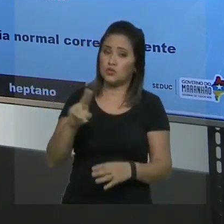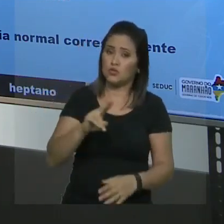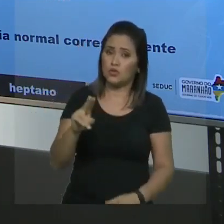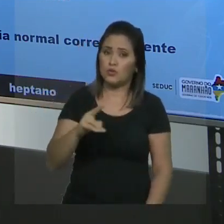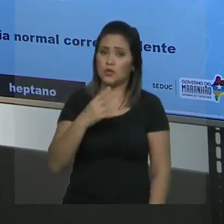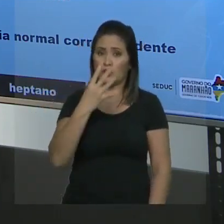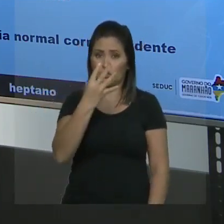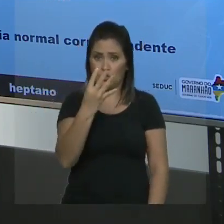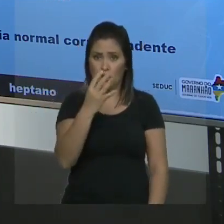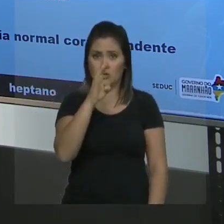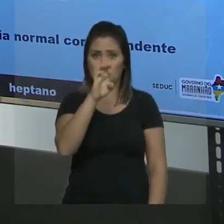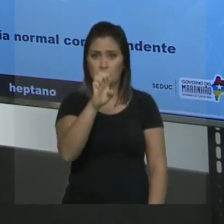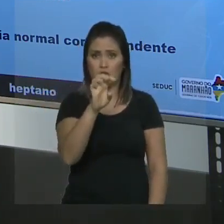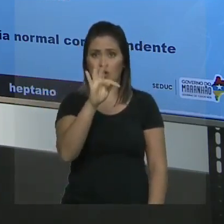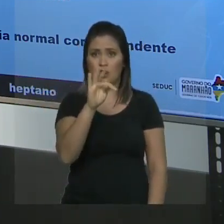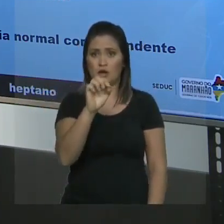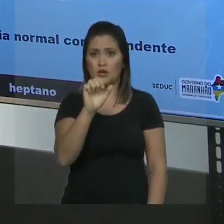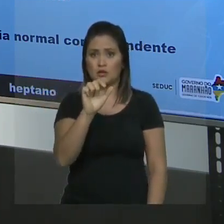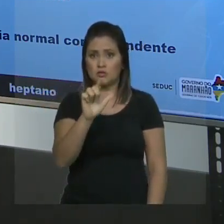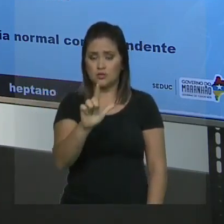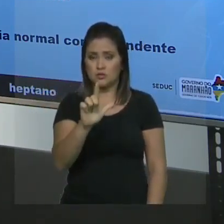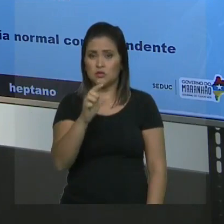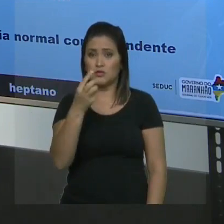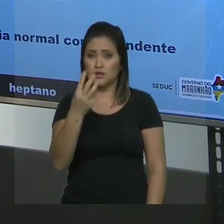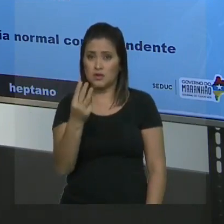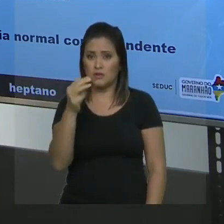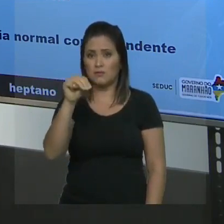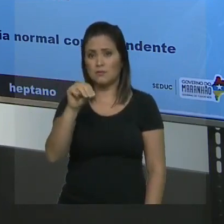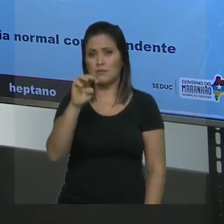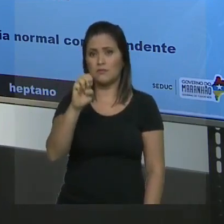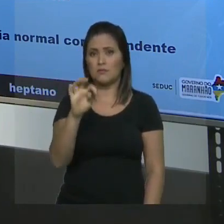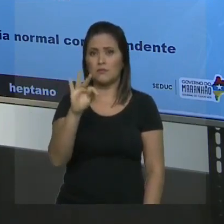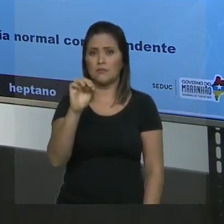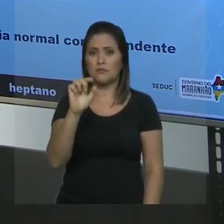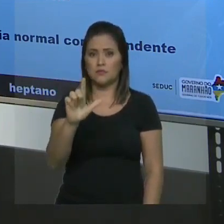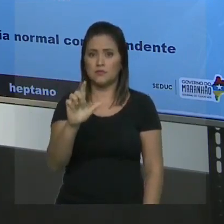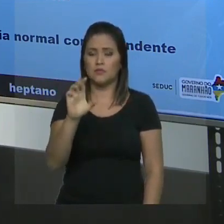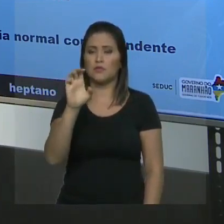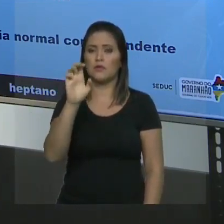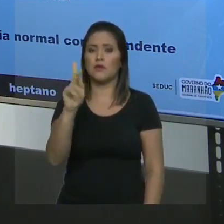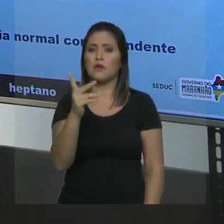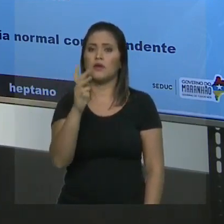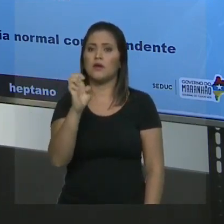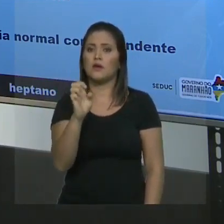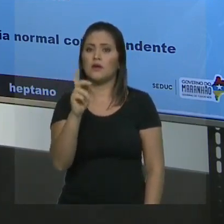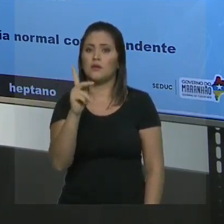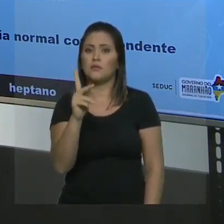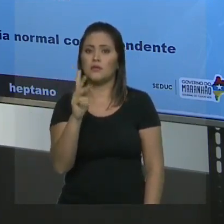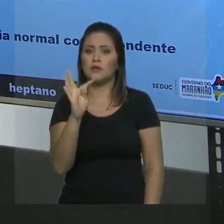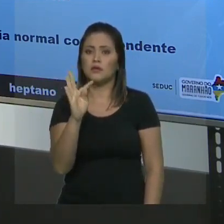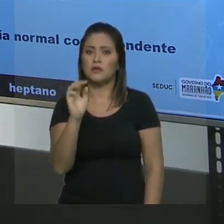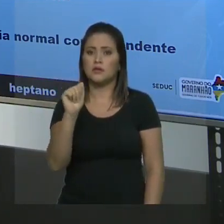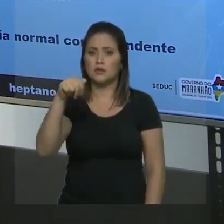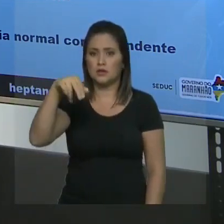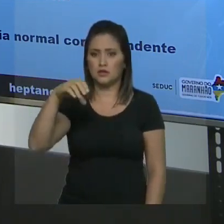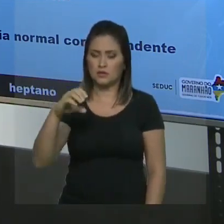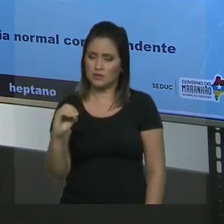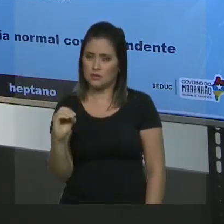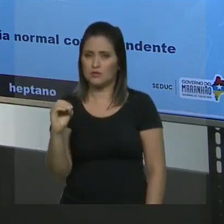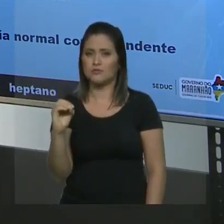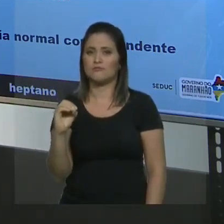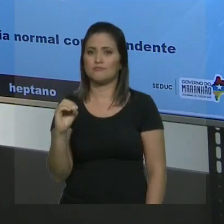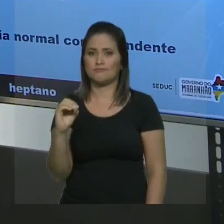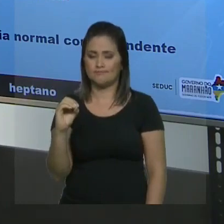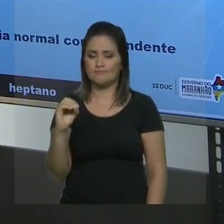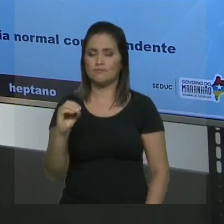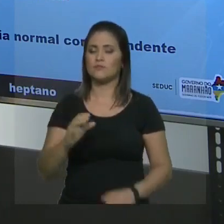etil, três metil, heptano. Então recapitula. Na hora de dar o nome de uma cadeia ramificada. Primeiro acha a cadeia